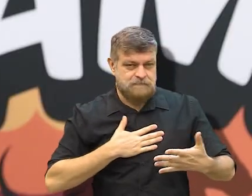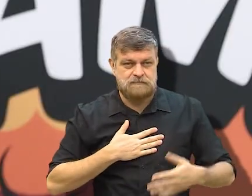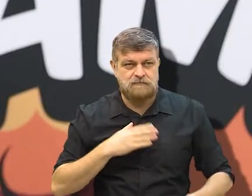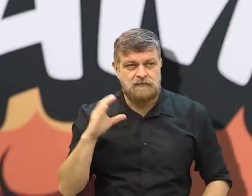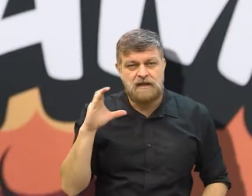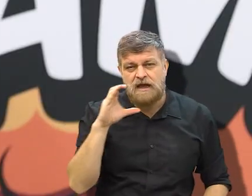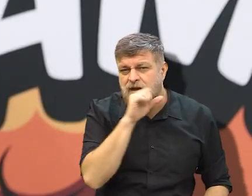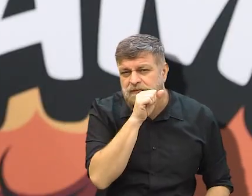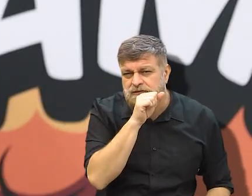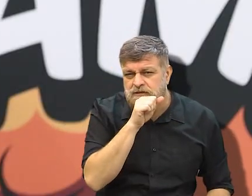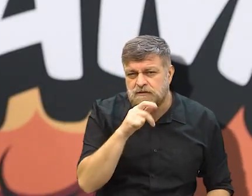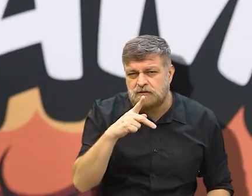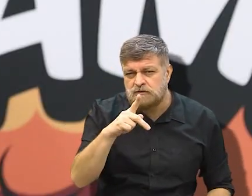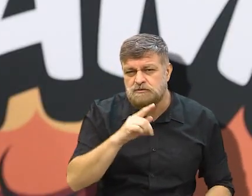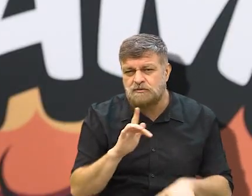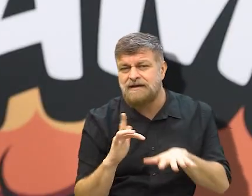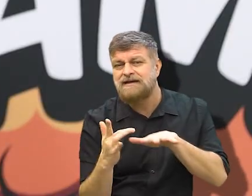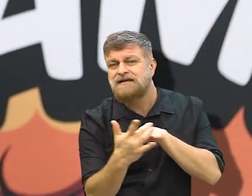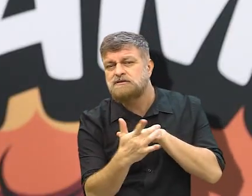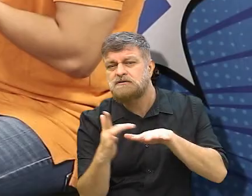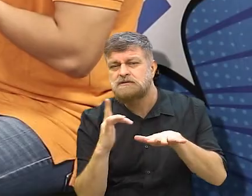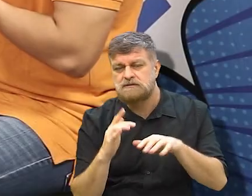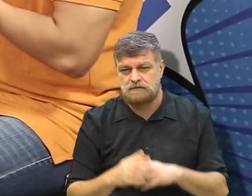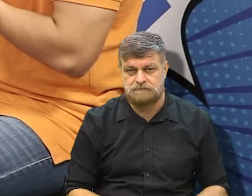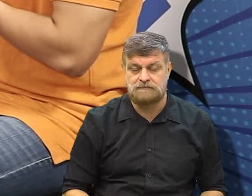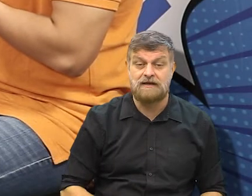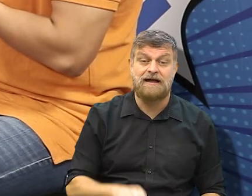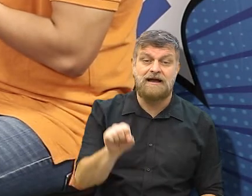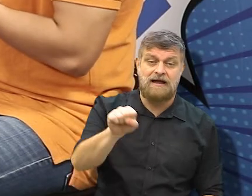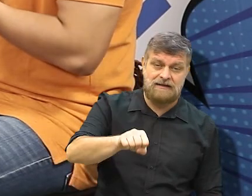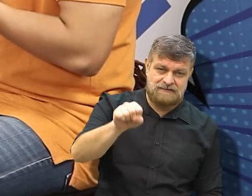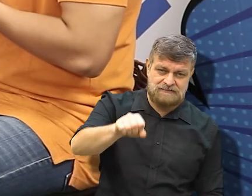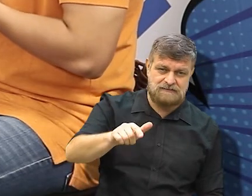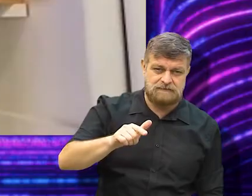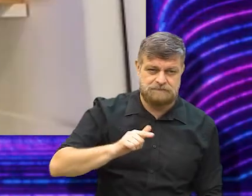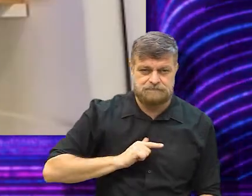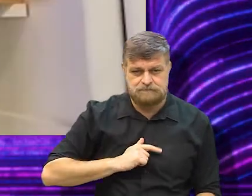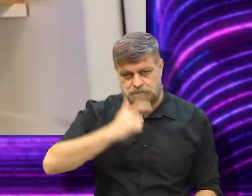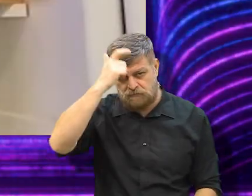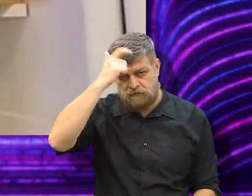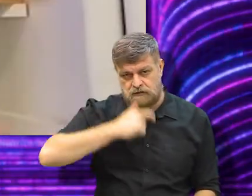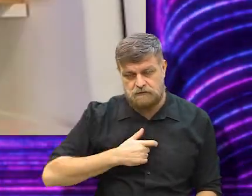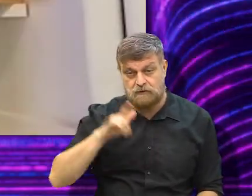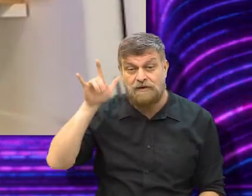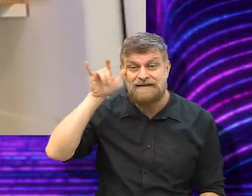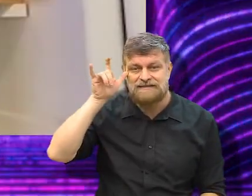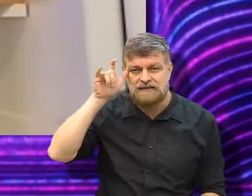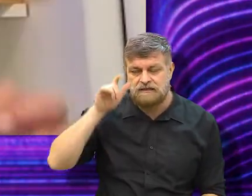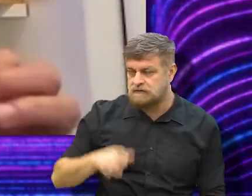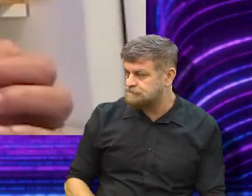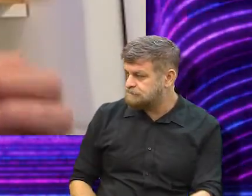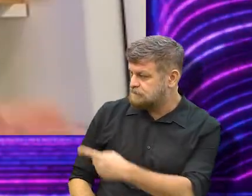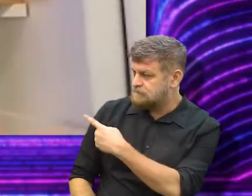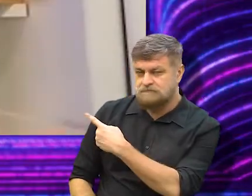Rapidinho, a sua rede social? Ah, sim. As minhas redes sociais, eu estou no Instagram, que é o arroba